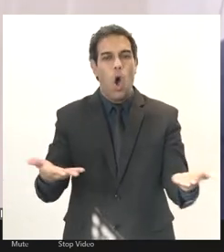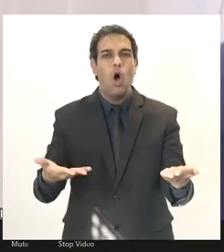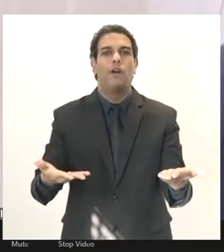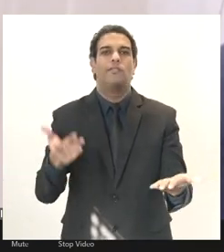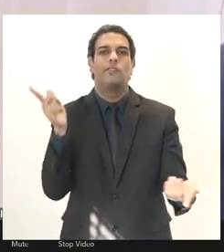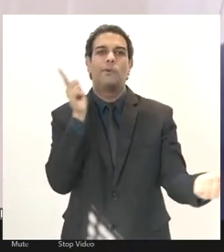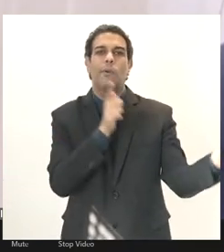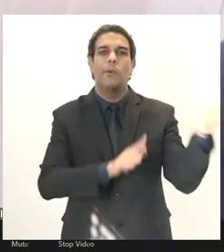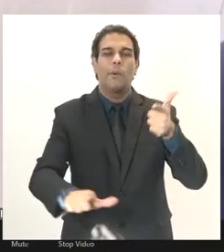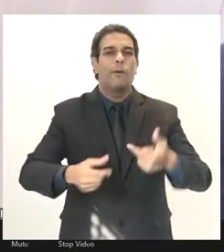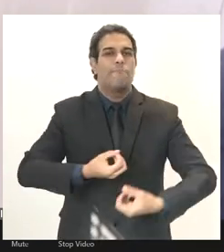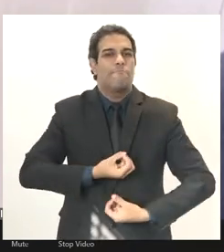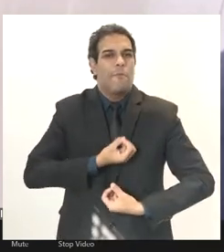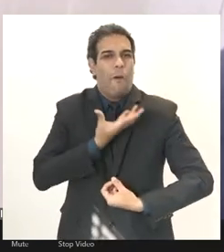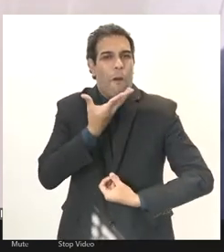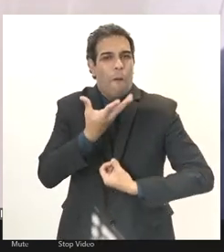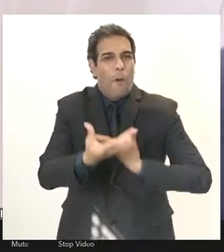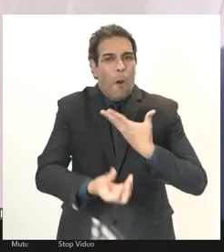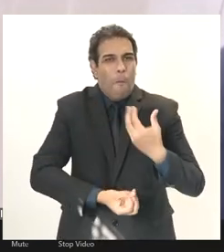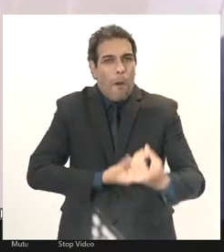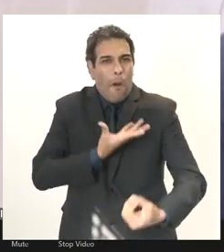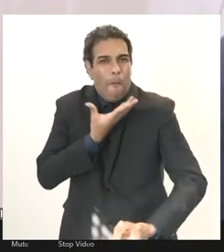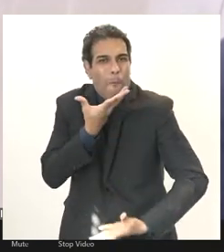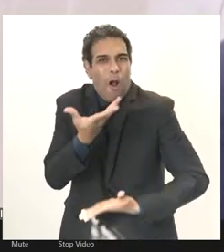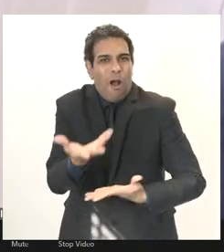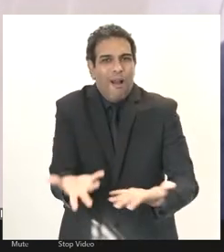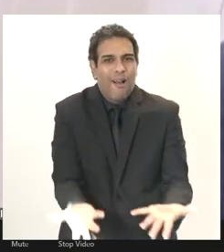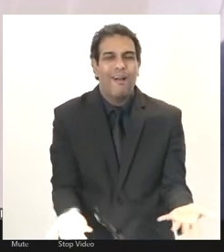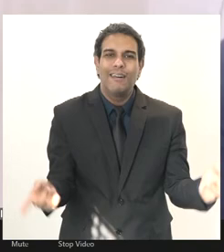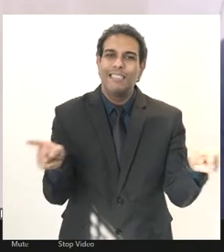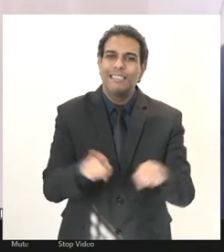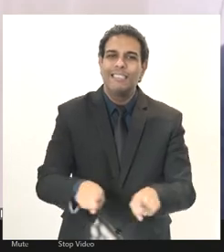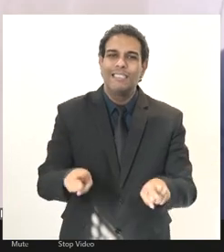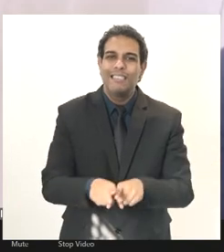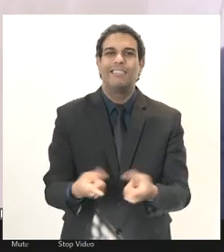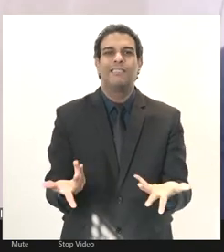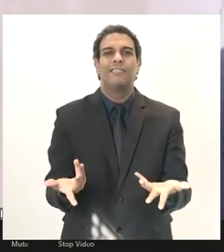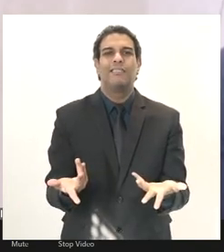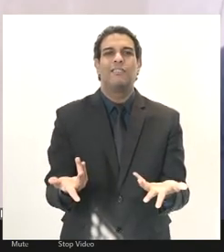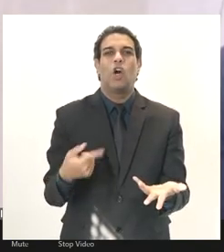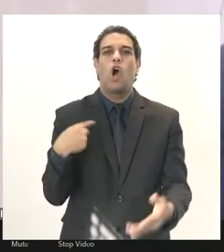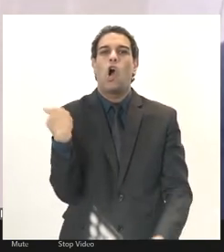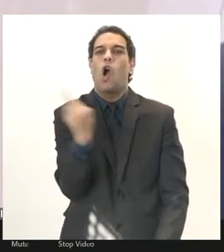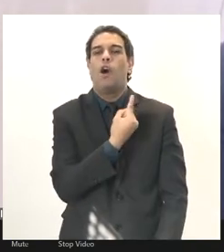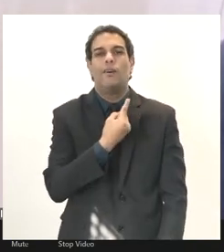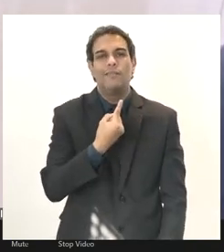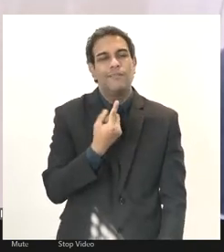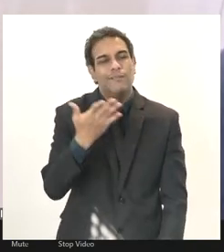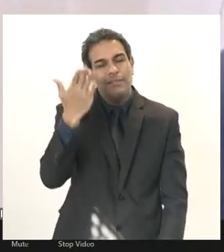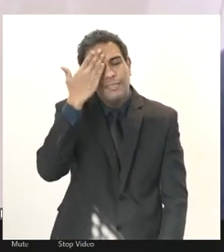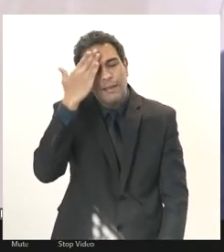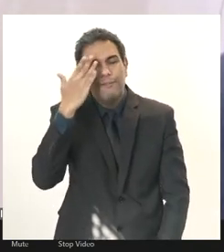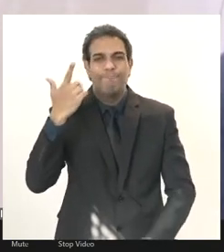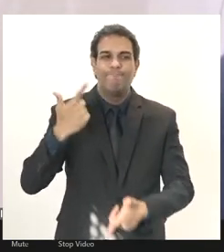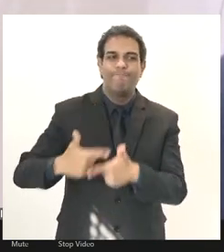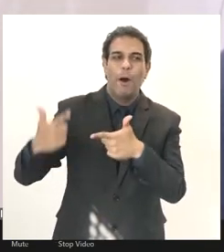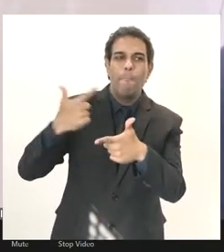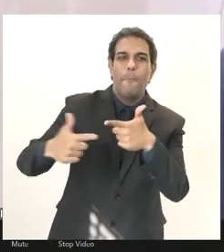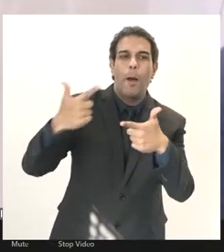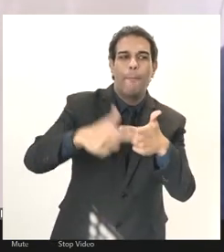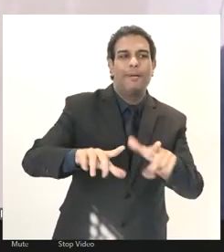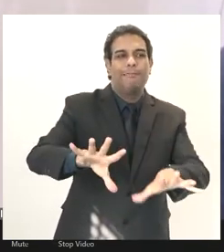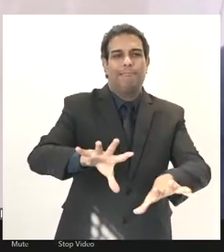expressar e falar também das nossas lutas e como nós temos sofrido e como nós temos